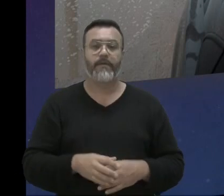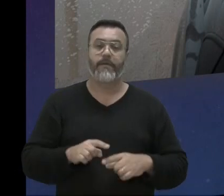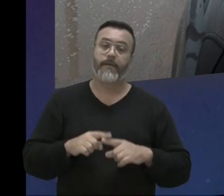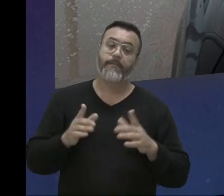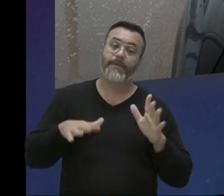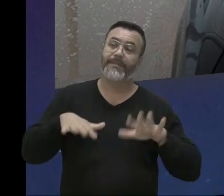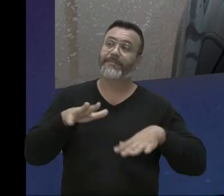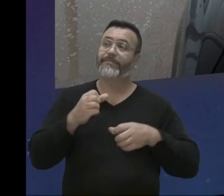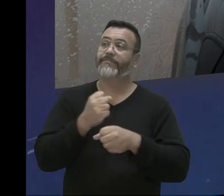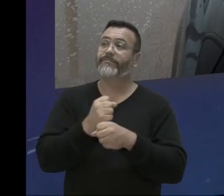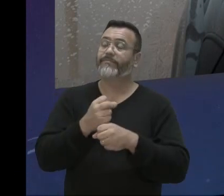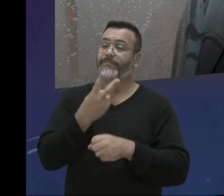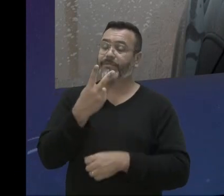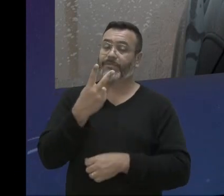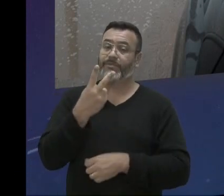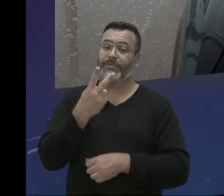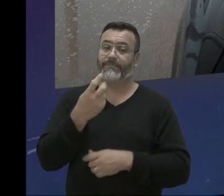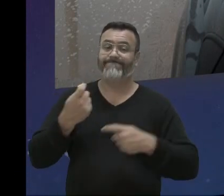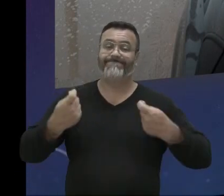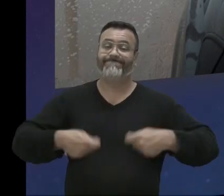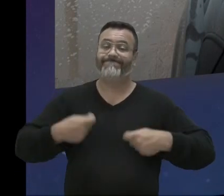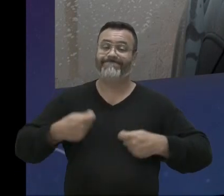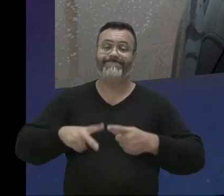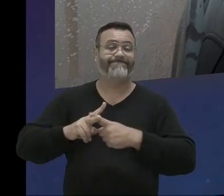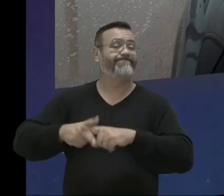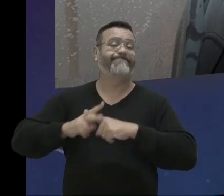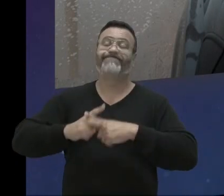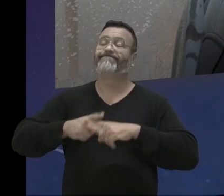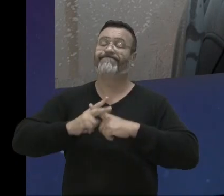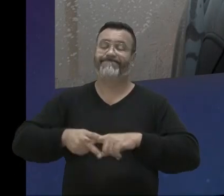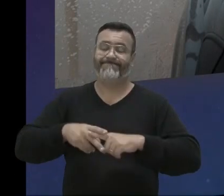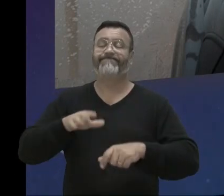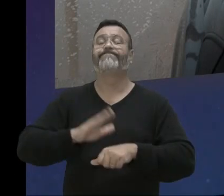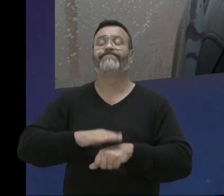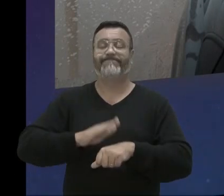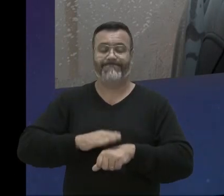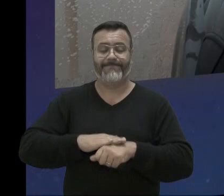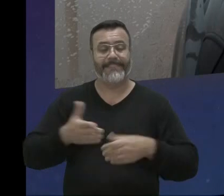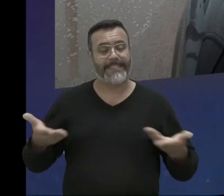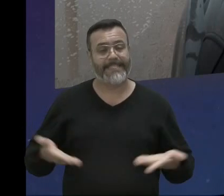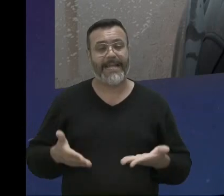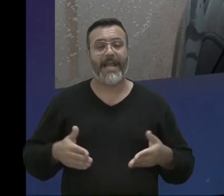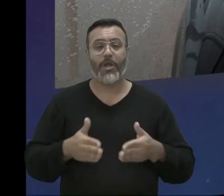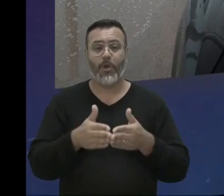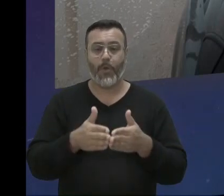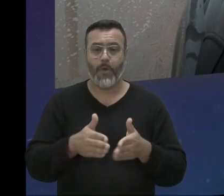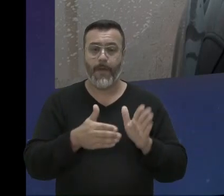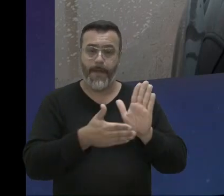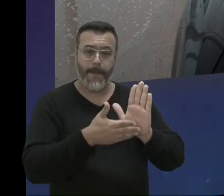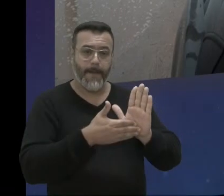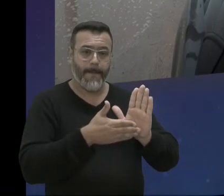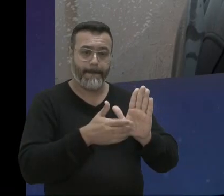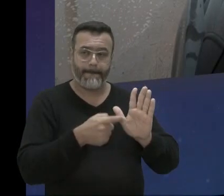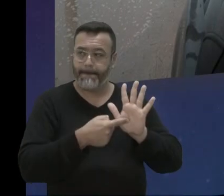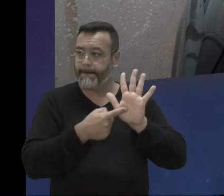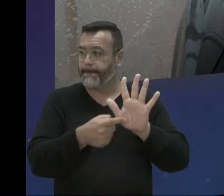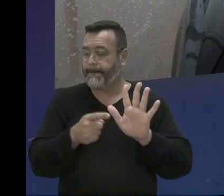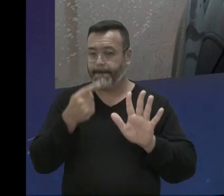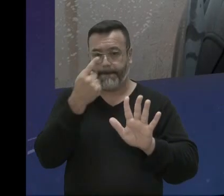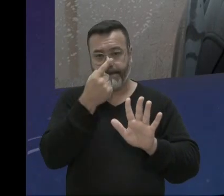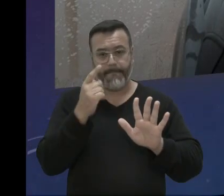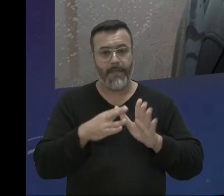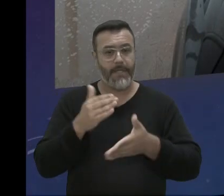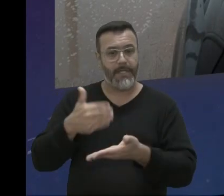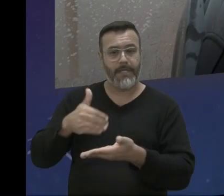uns dois anos necessitando ser executada manutenção. Então, agora fizemos uma propositura apresentando à